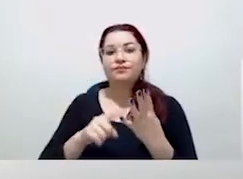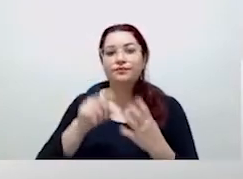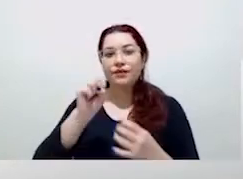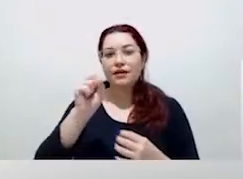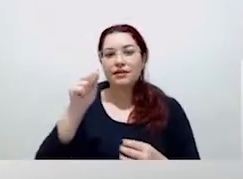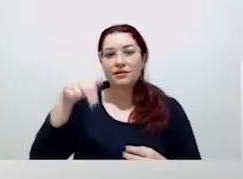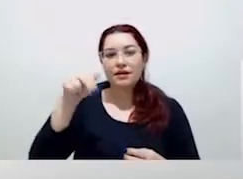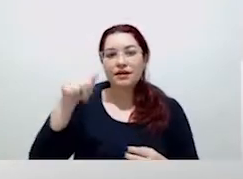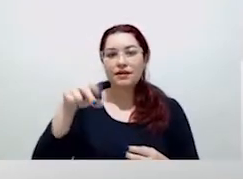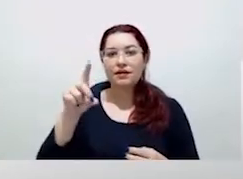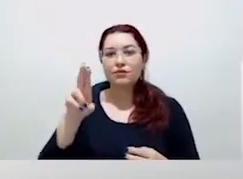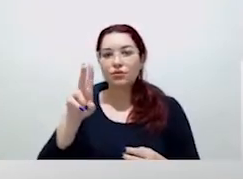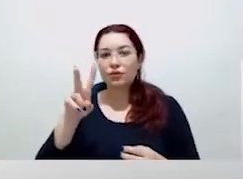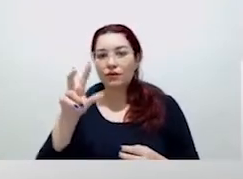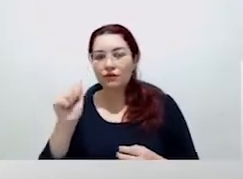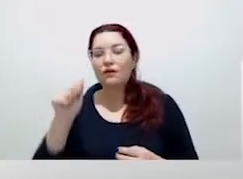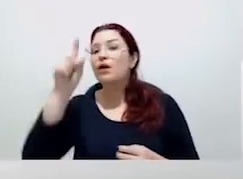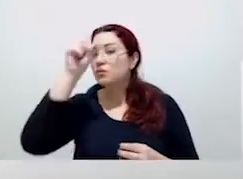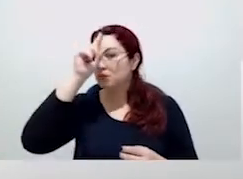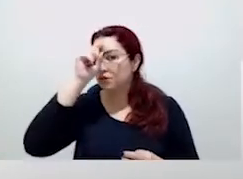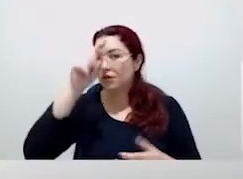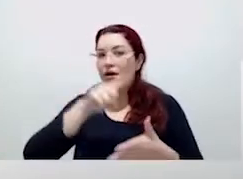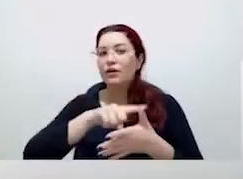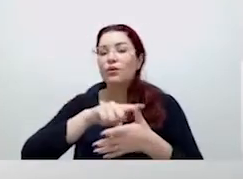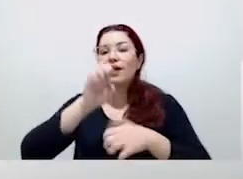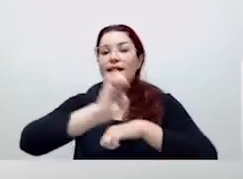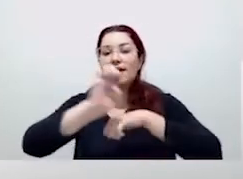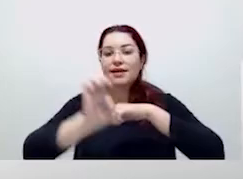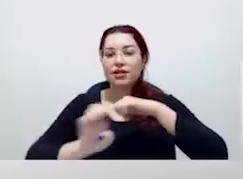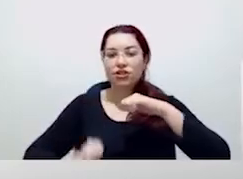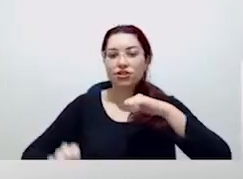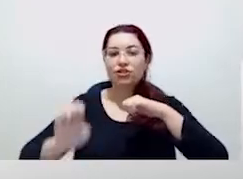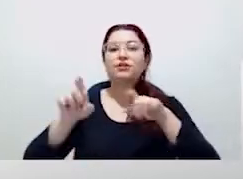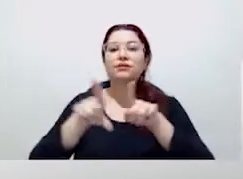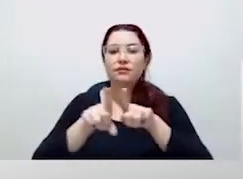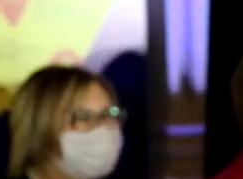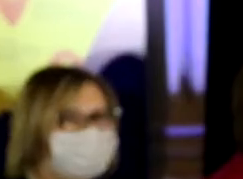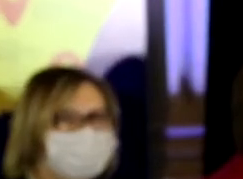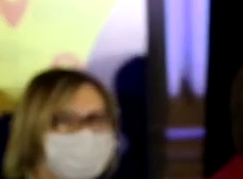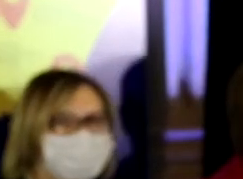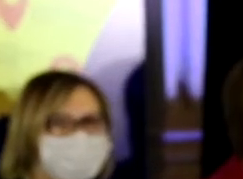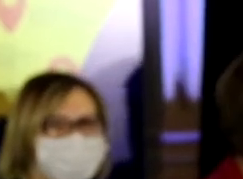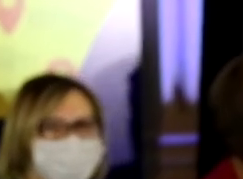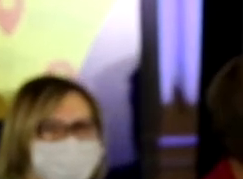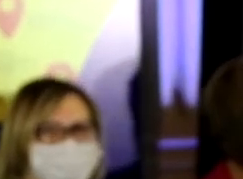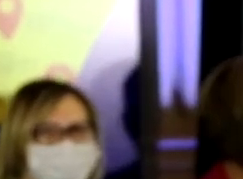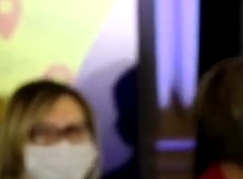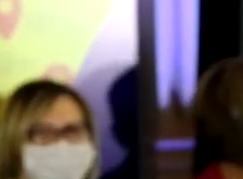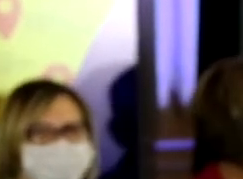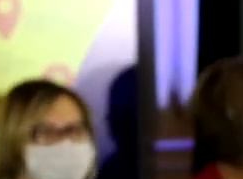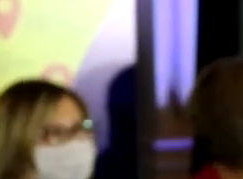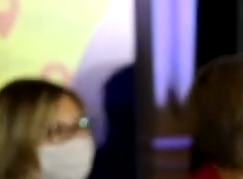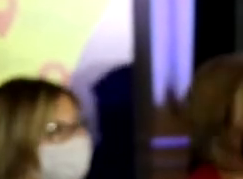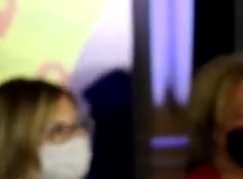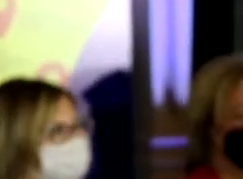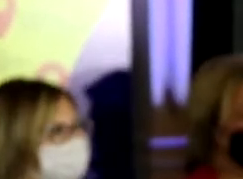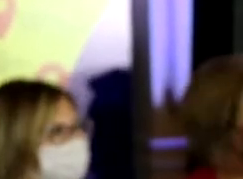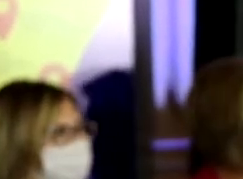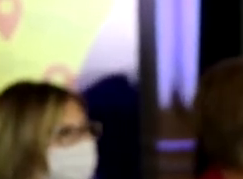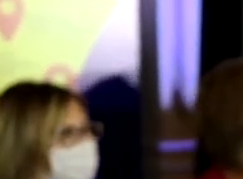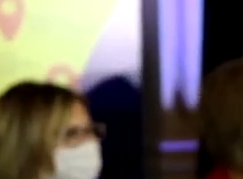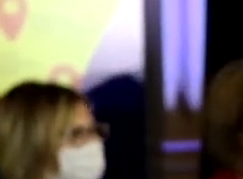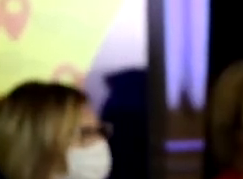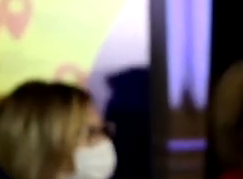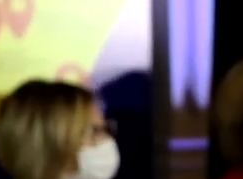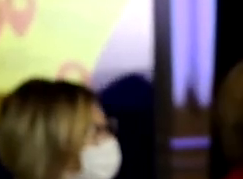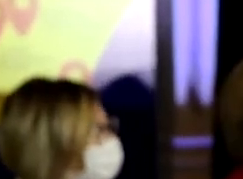beneficente São João, e, em Erechim, a Fundação Hospitalar Santa Terezinha. A gente viu na pandemia toda a importância